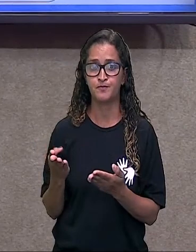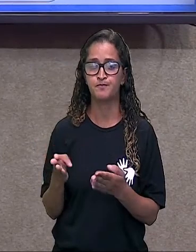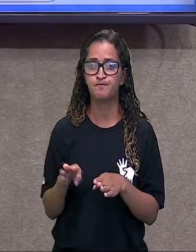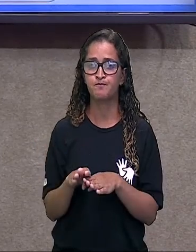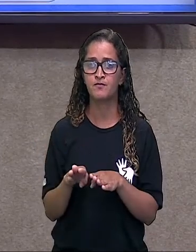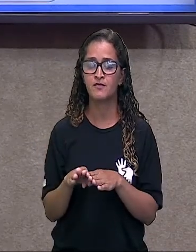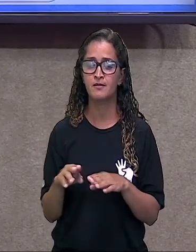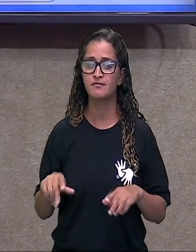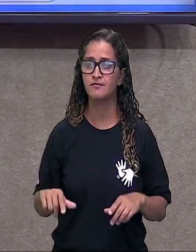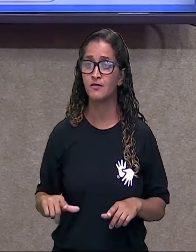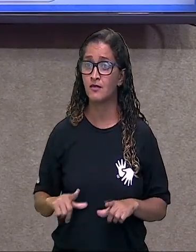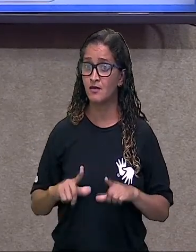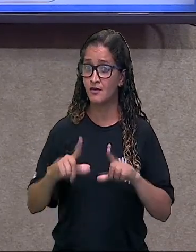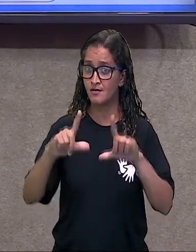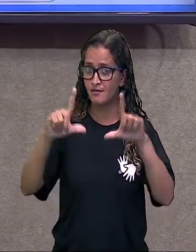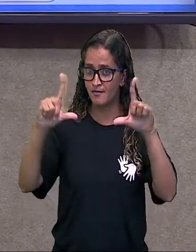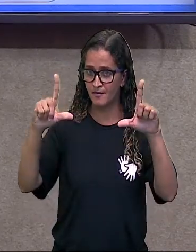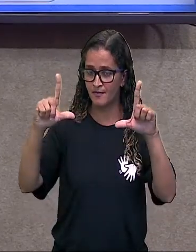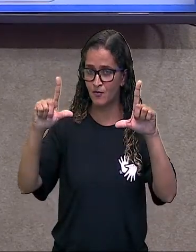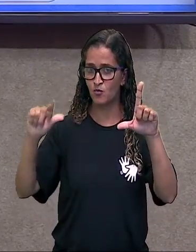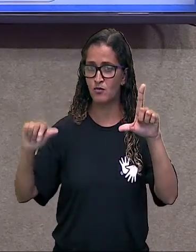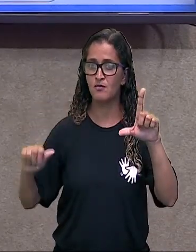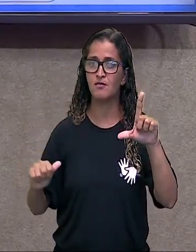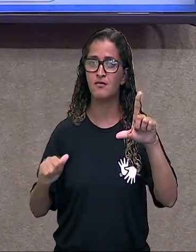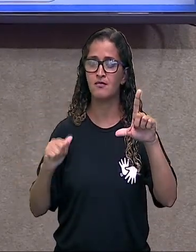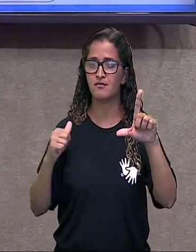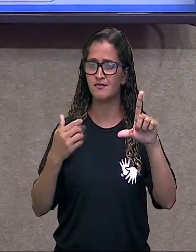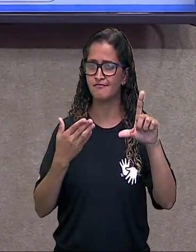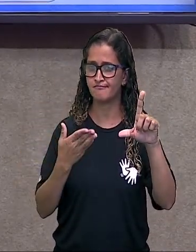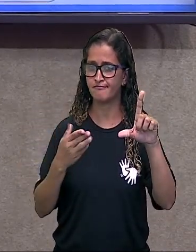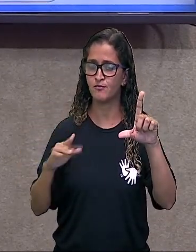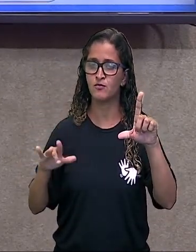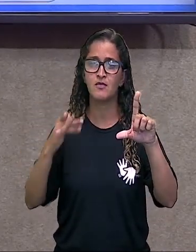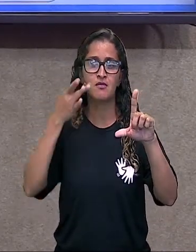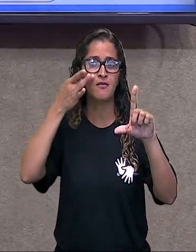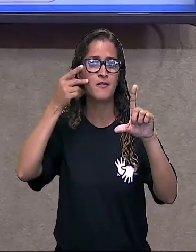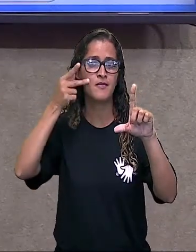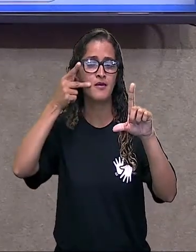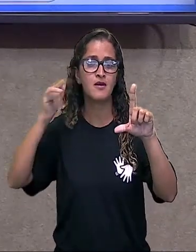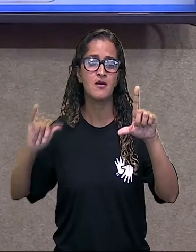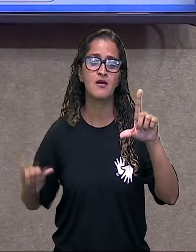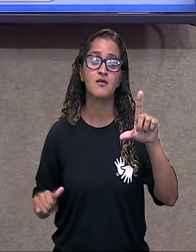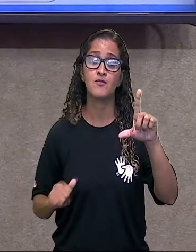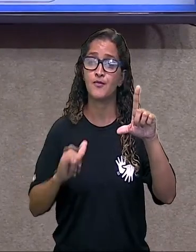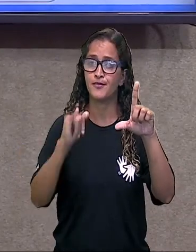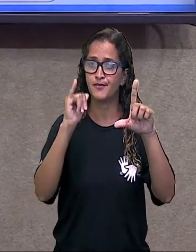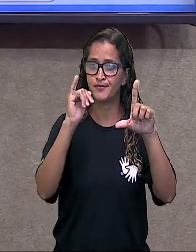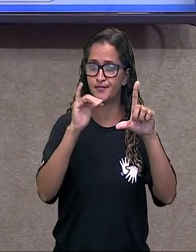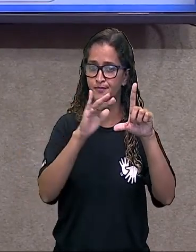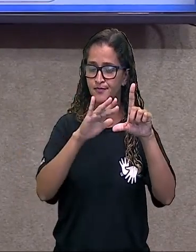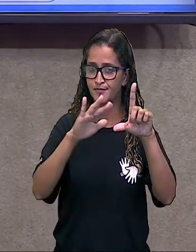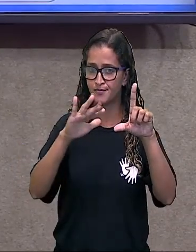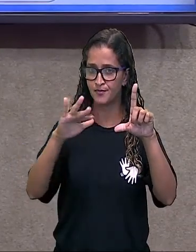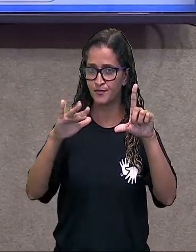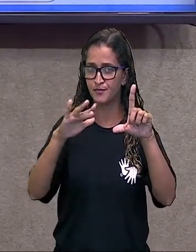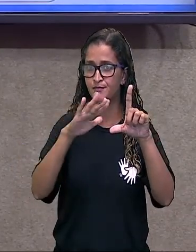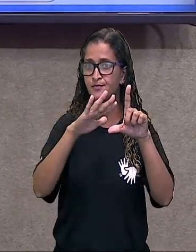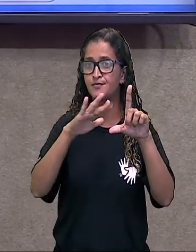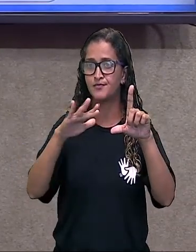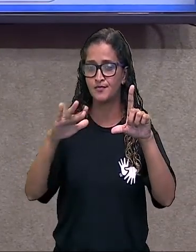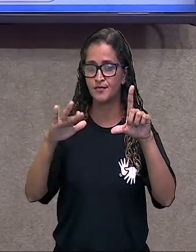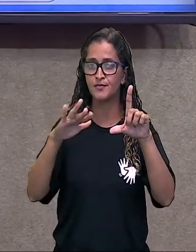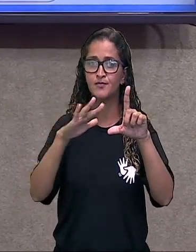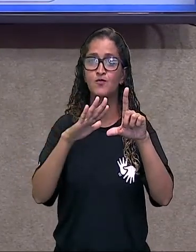para acessar as nossas atividades lá na plataforma SMEDGV, aponta a câmera do seu celular na imagem que